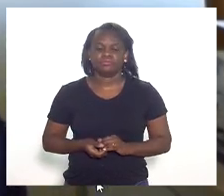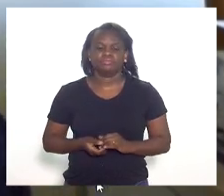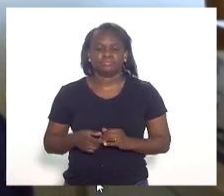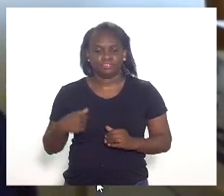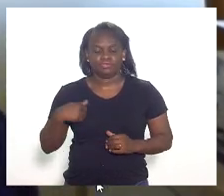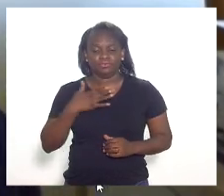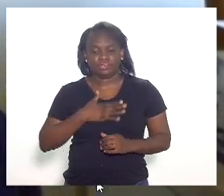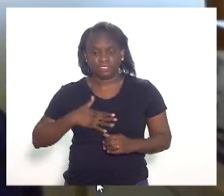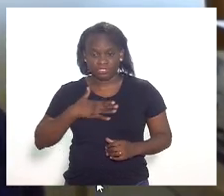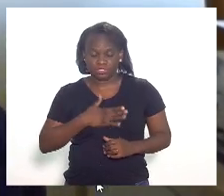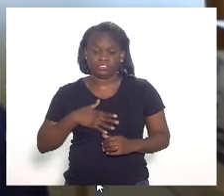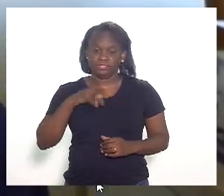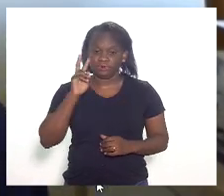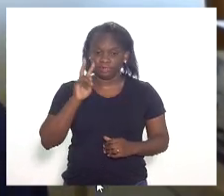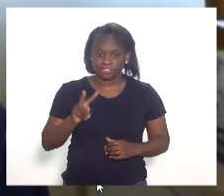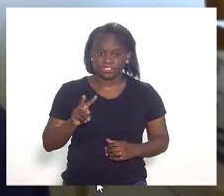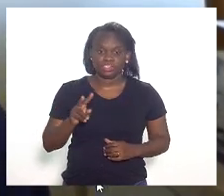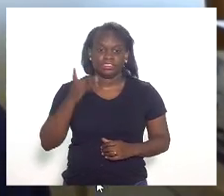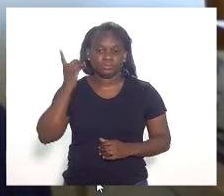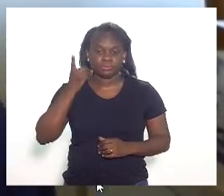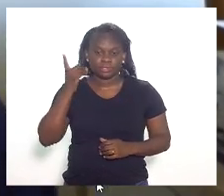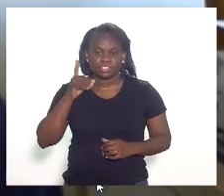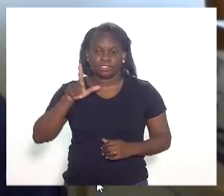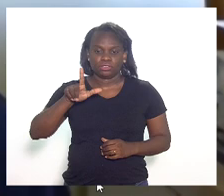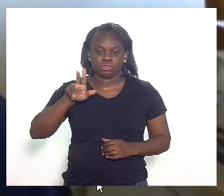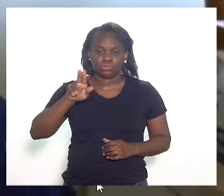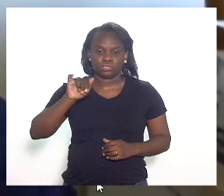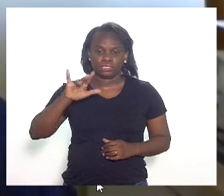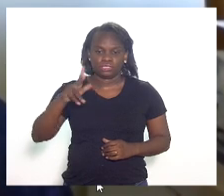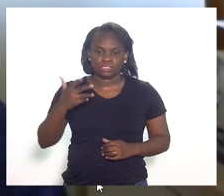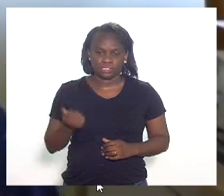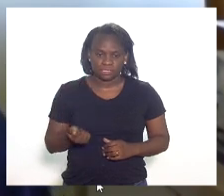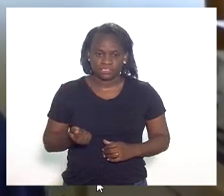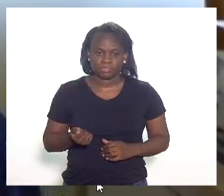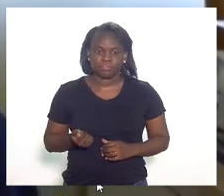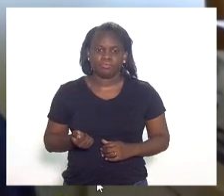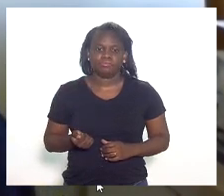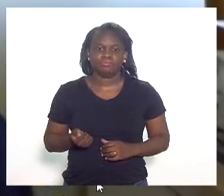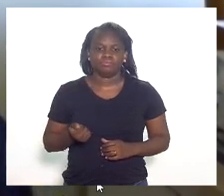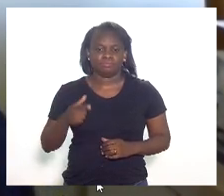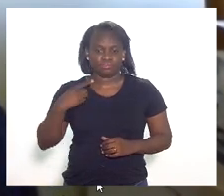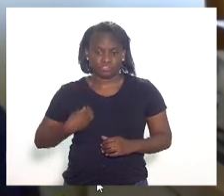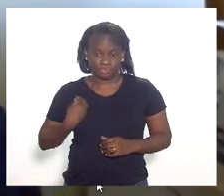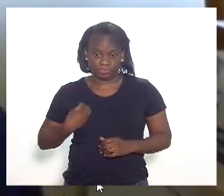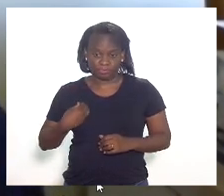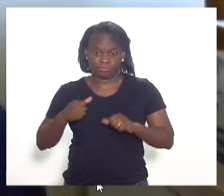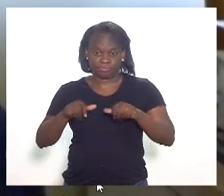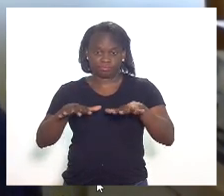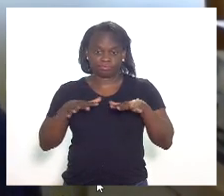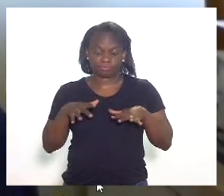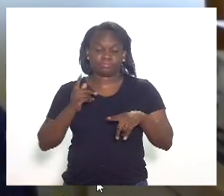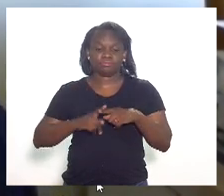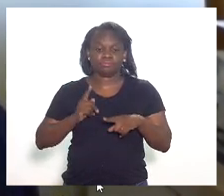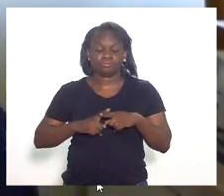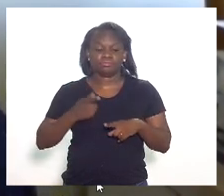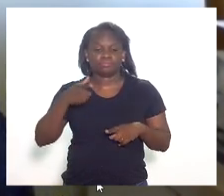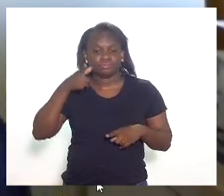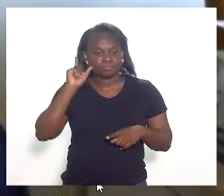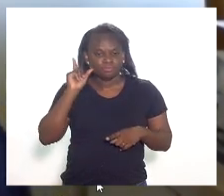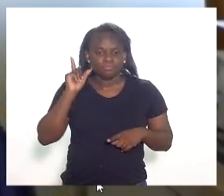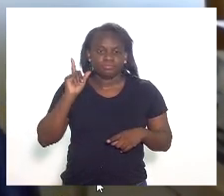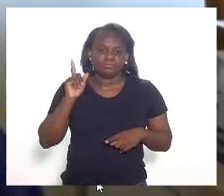aqui feliz de ver a deputada Lucinha em plenário, visto que ontem